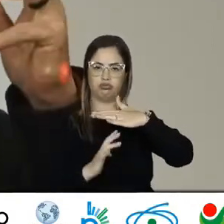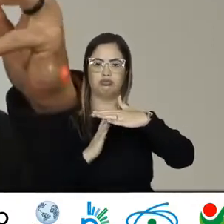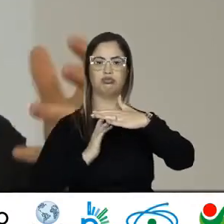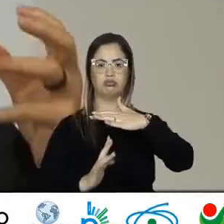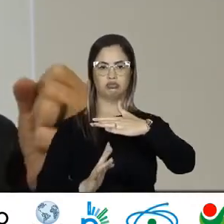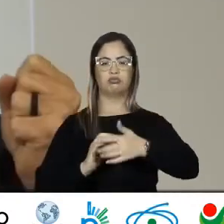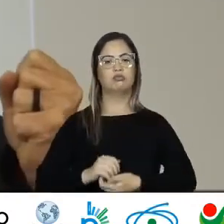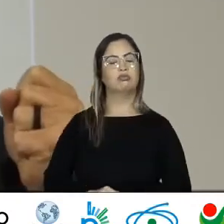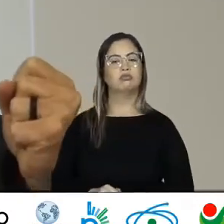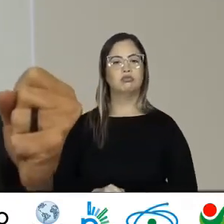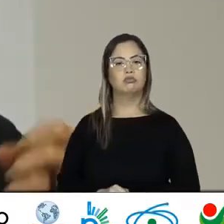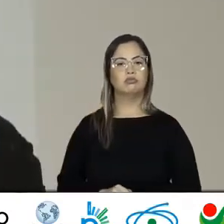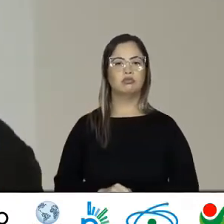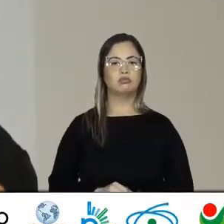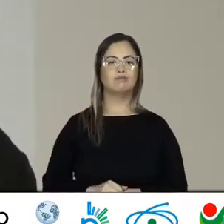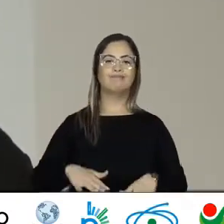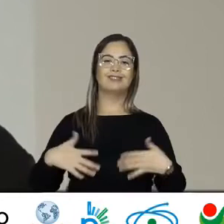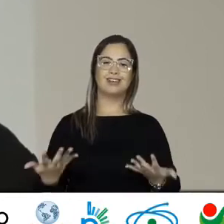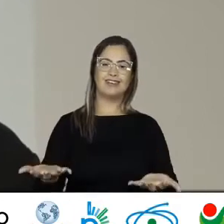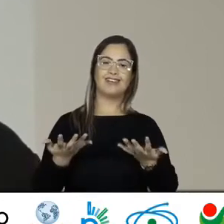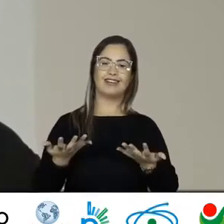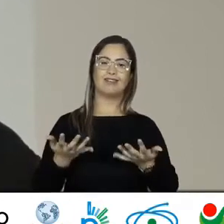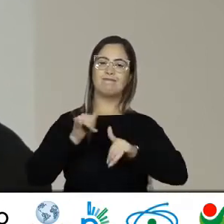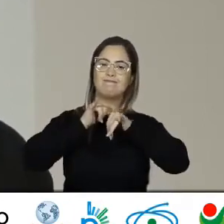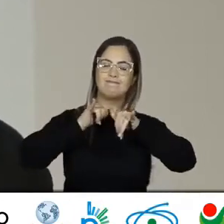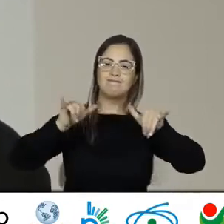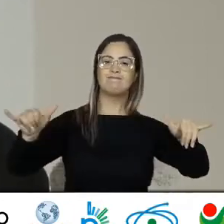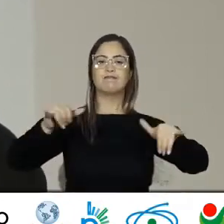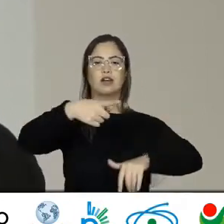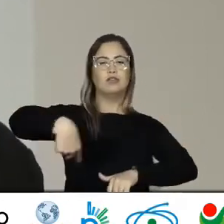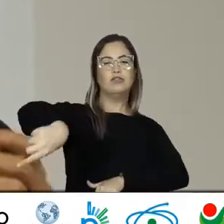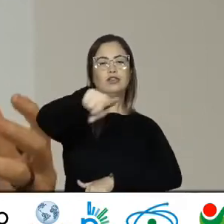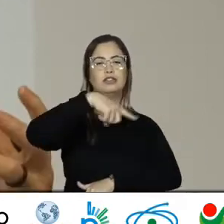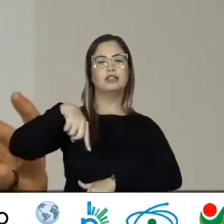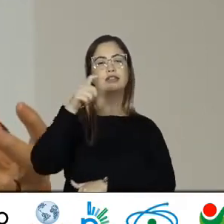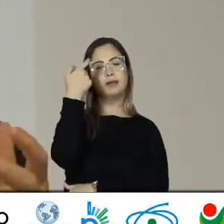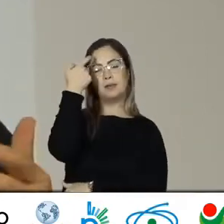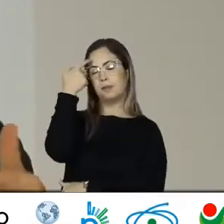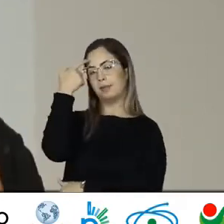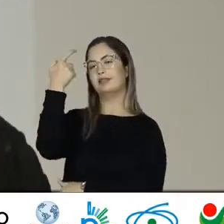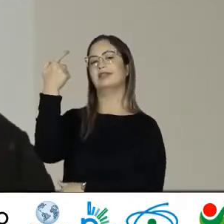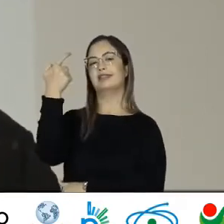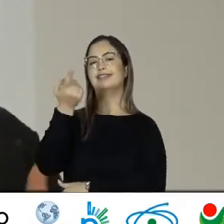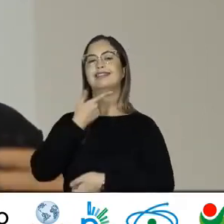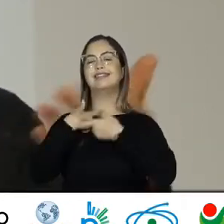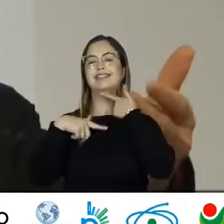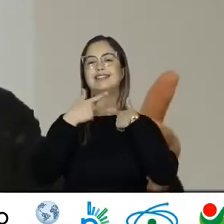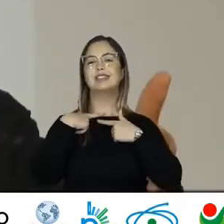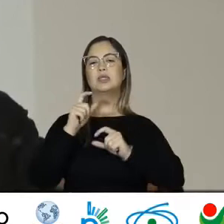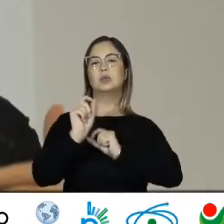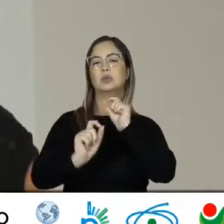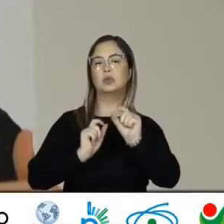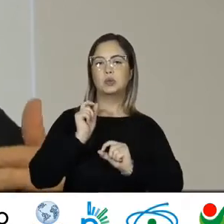Esta é A mensagem Que eu gostaria De trazer Para vocês E desejar Que ela